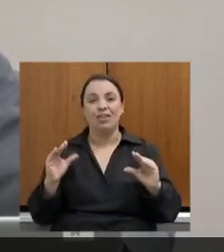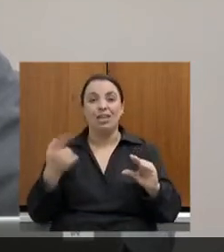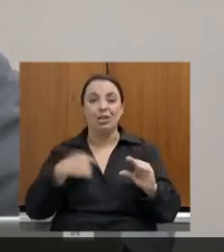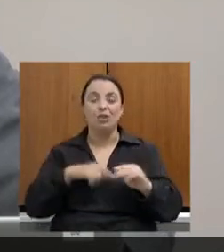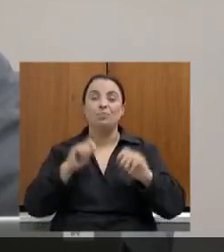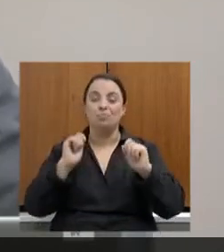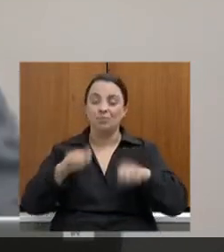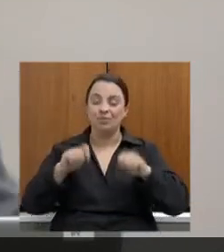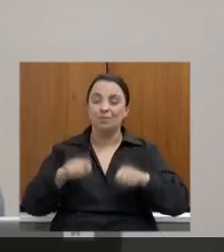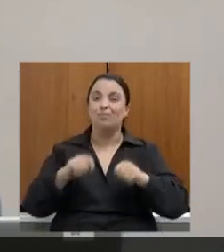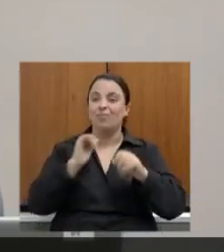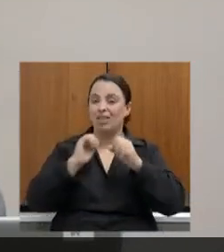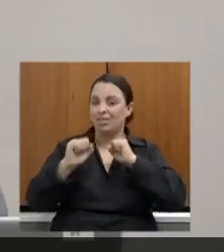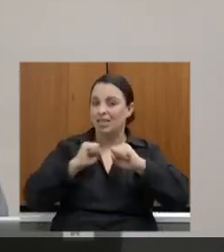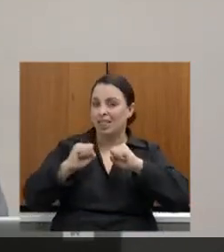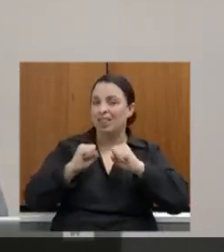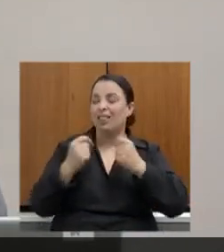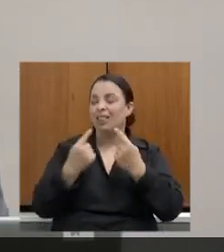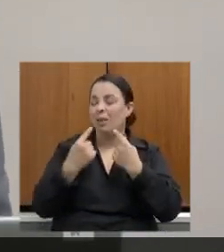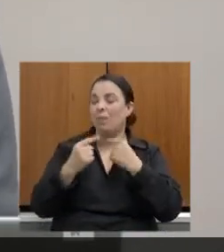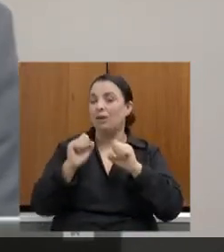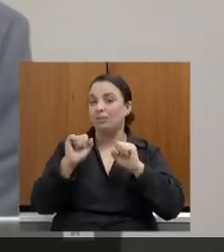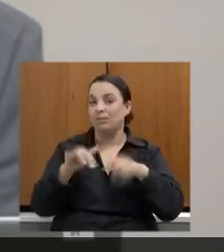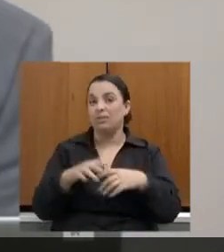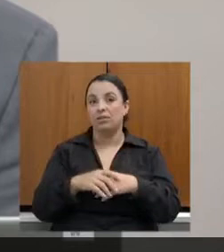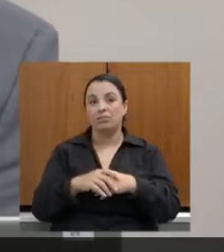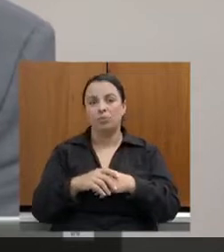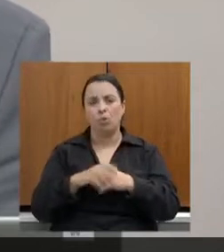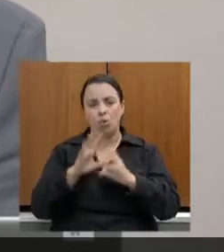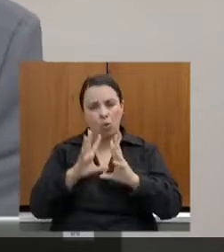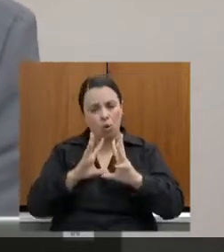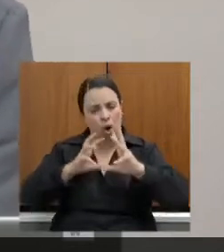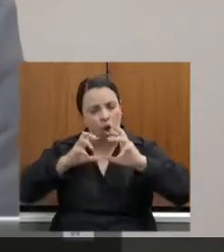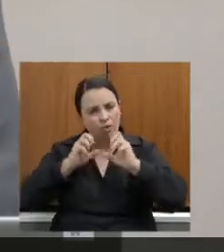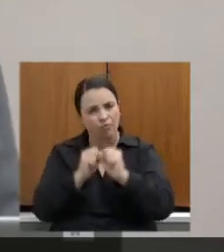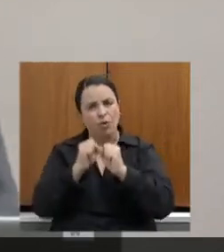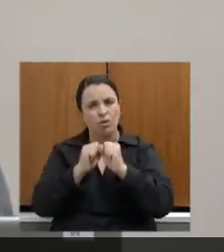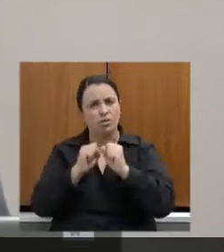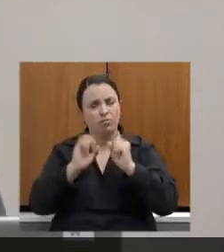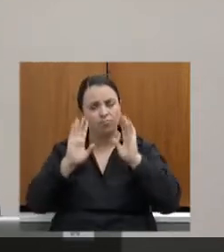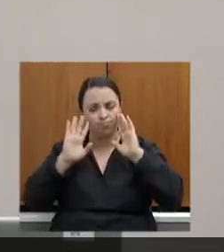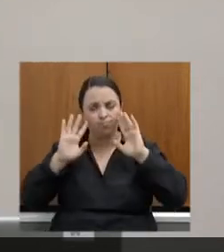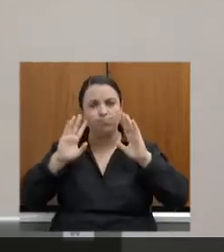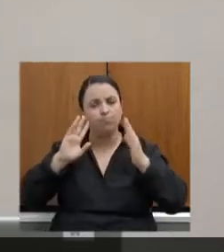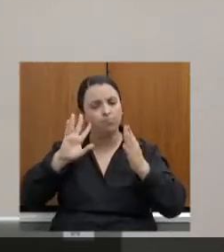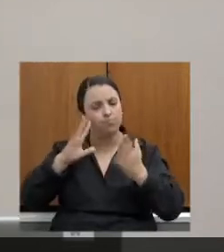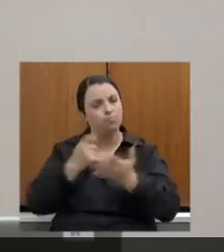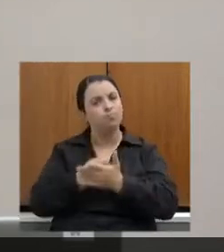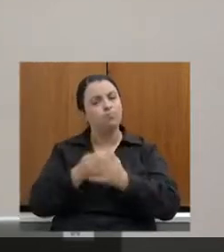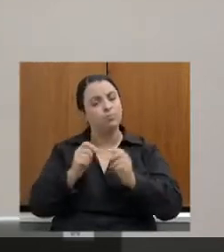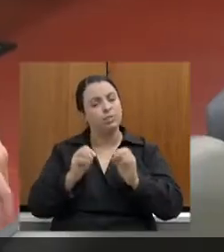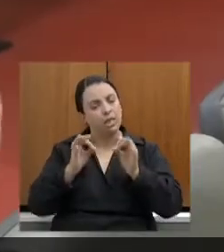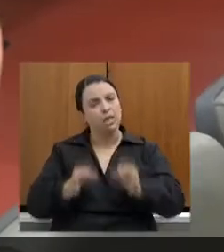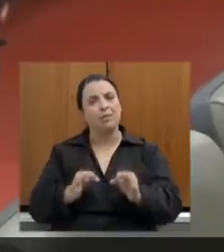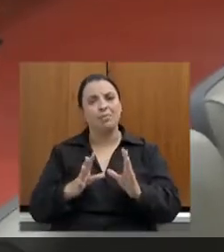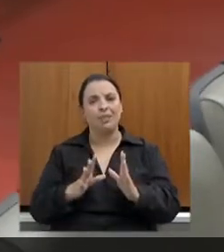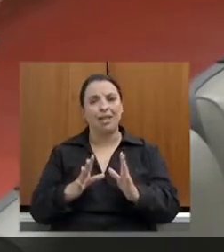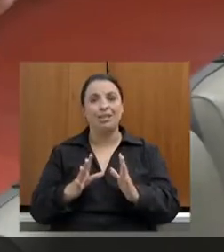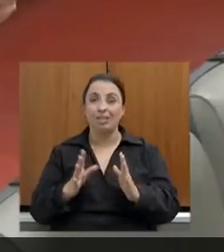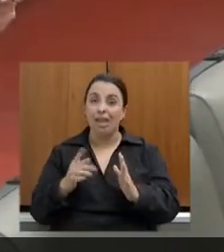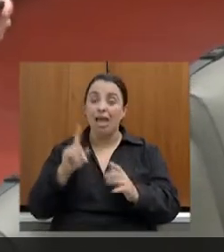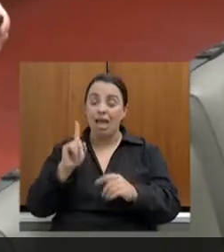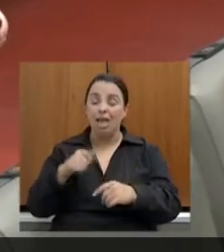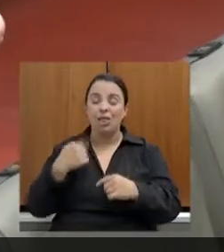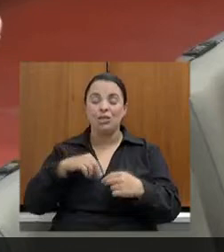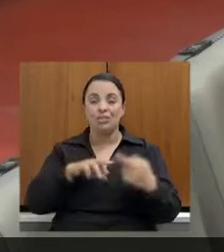esse debate. E vamos fazer, sim, com muita garra, com muita determinação e cabe a nós fazer isso, cabe a nós